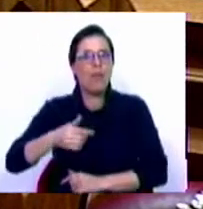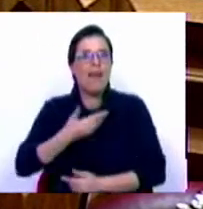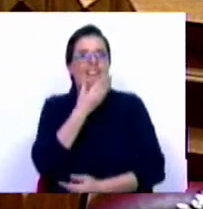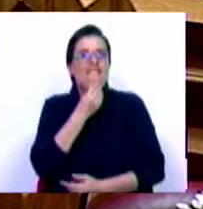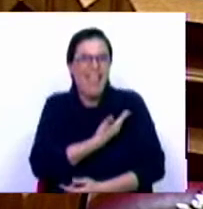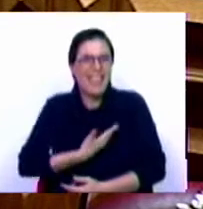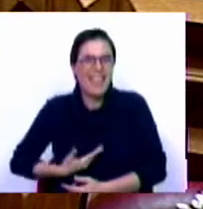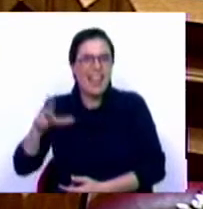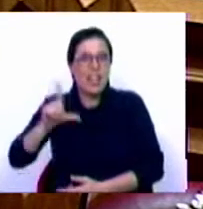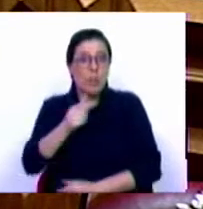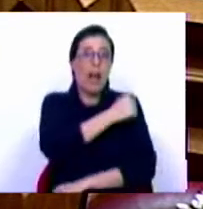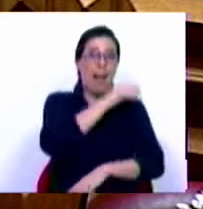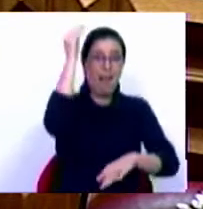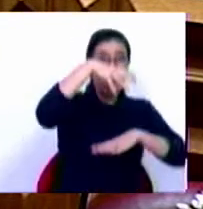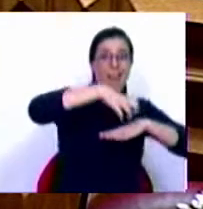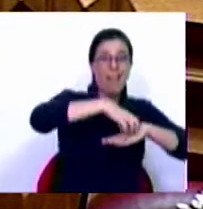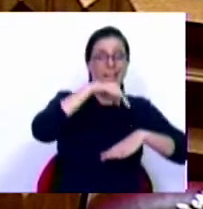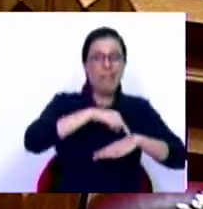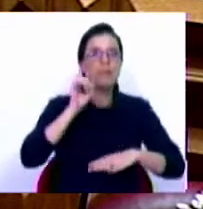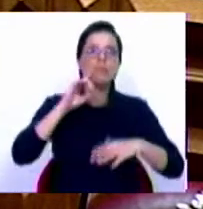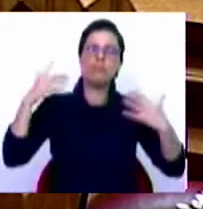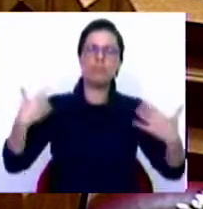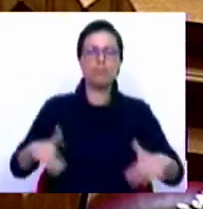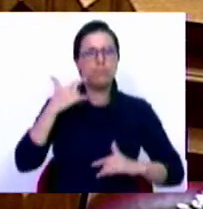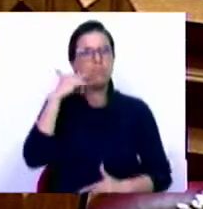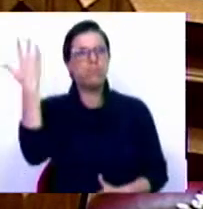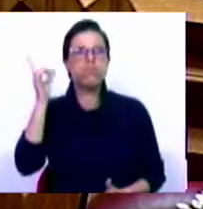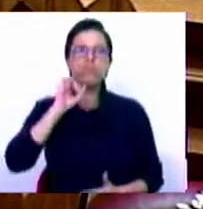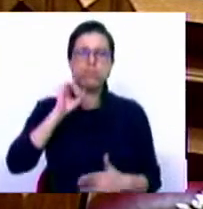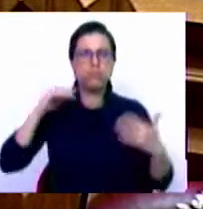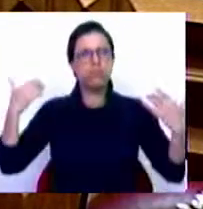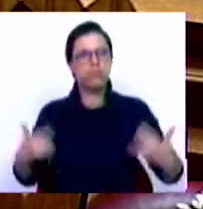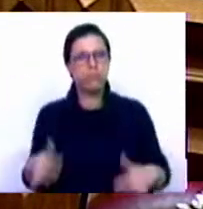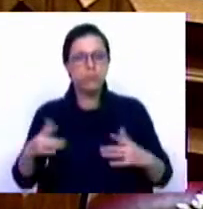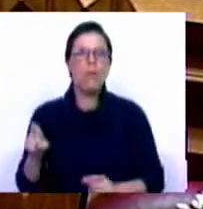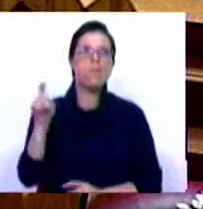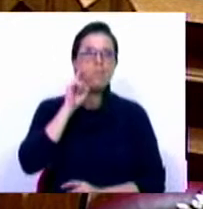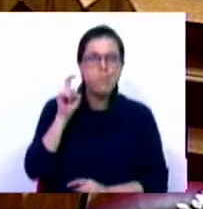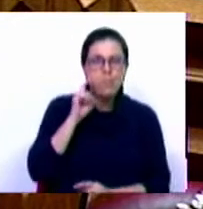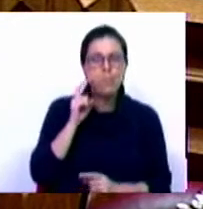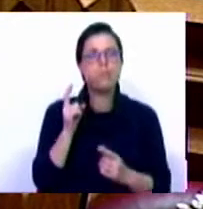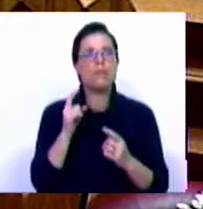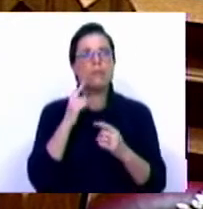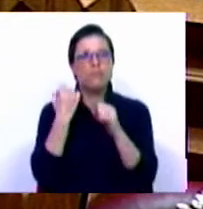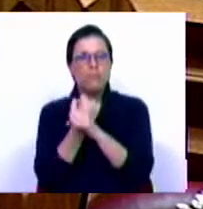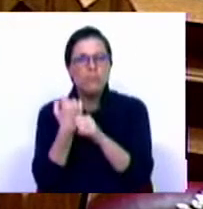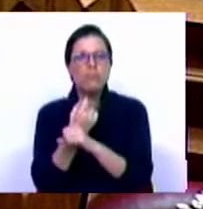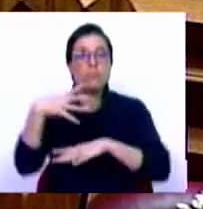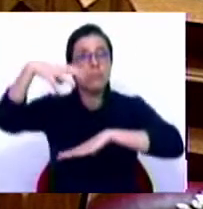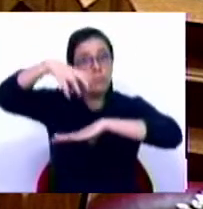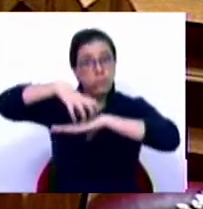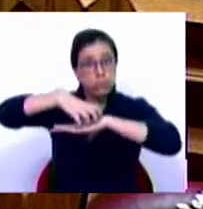A Casa do Alentejo tem tido um papel de extraordinária importância na conservação e no restauro deste